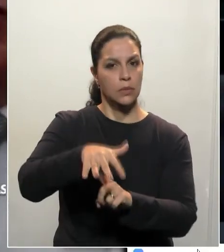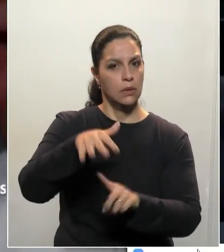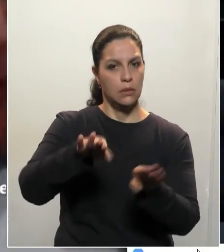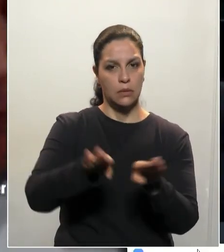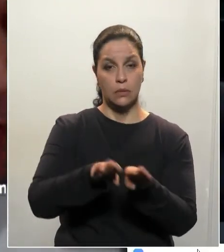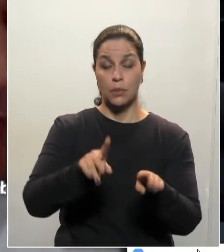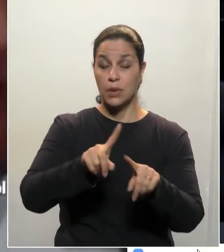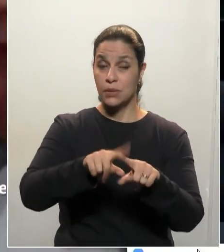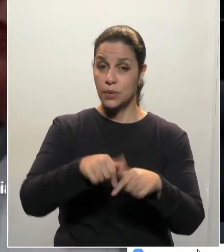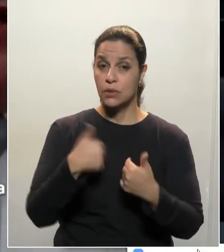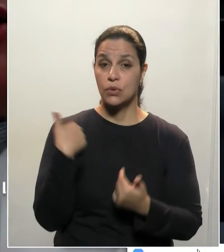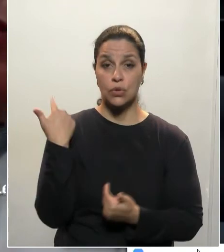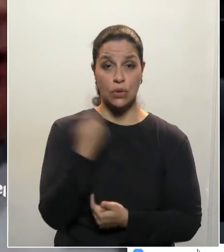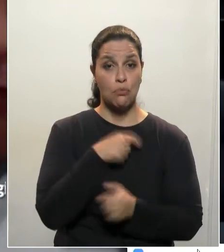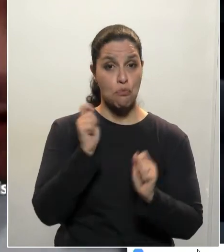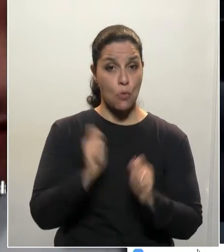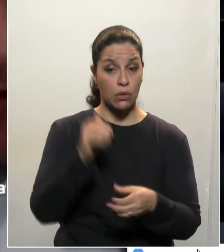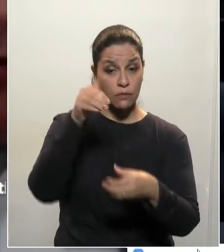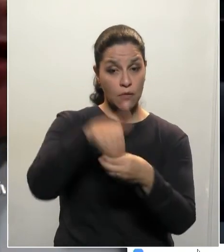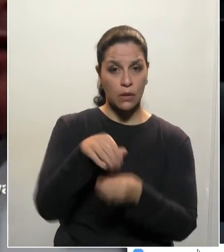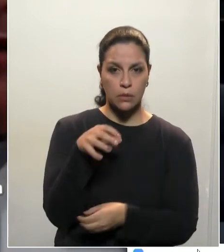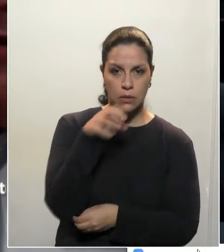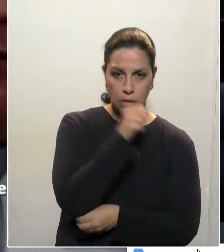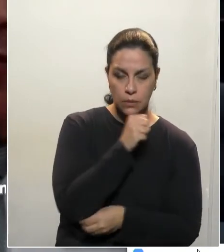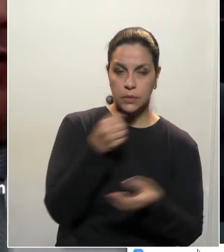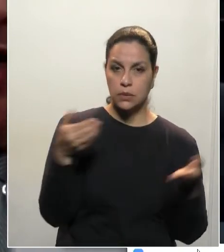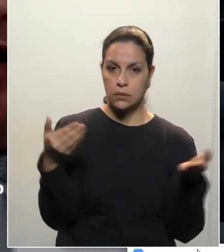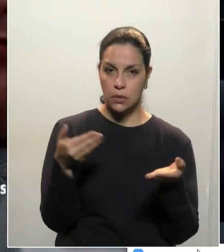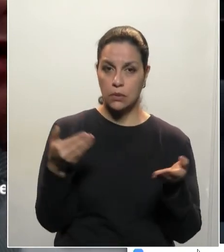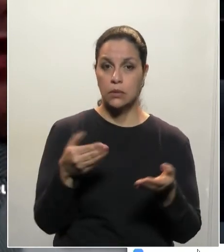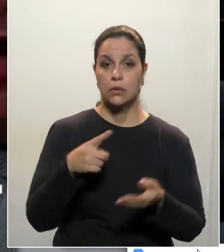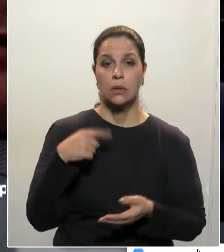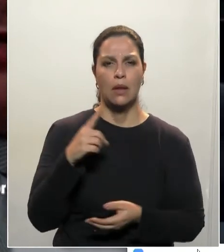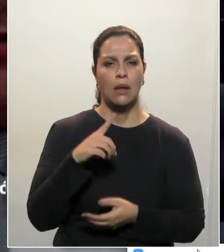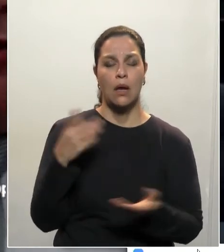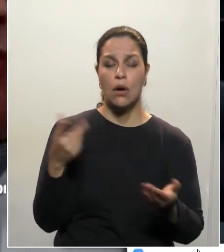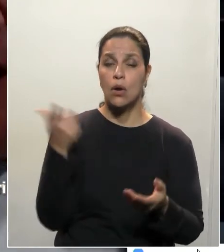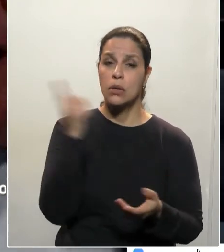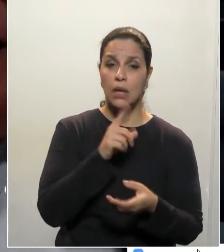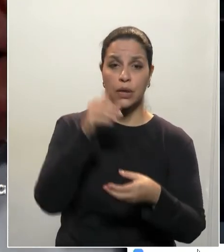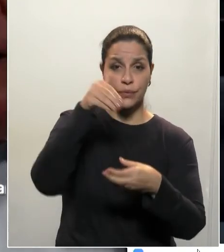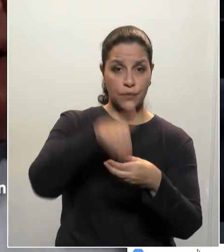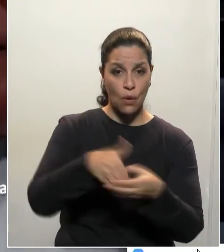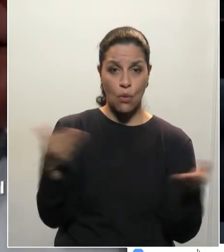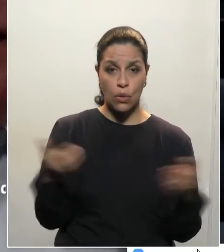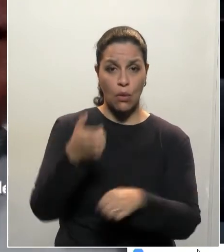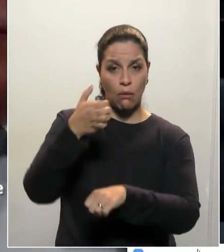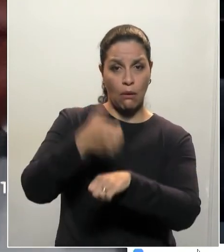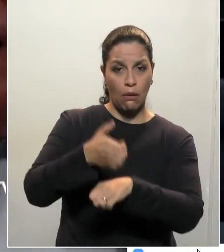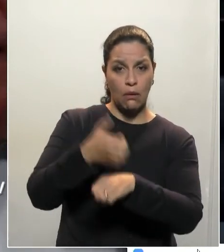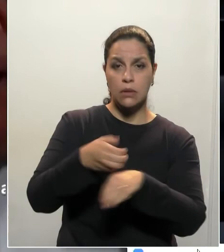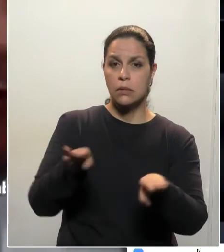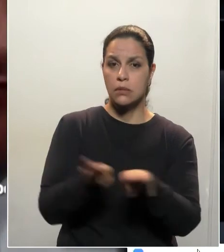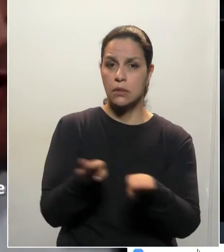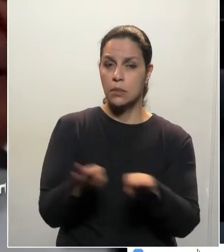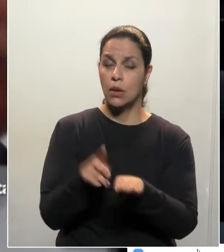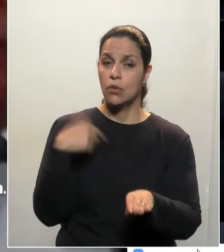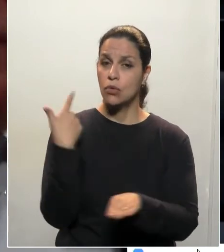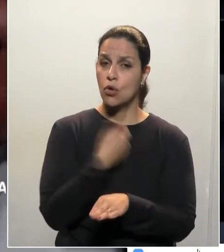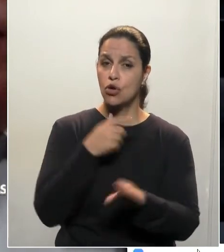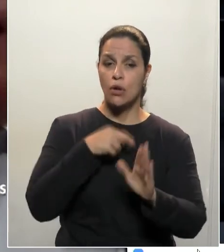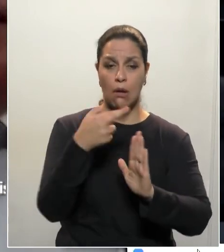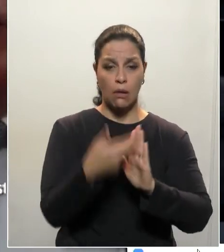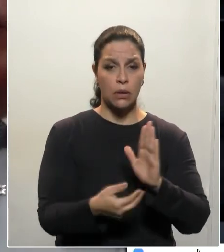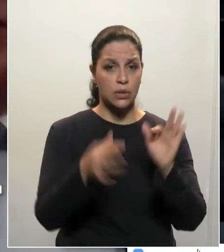Então, se nós pudéssemos votar o quanto antes, agora, se Deus quiser, vota já na extraordinária e, quem sabe, já atua na